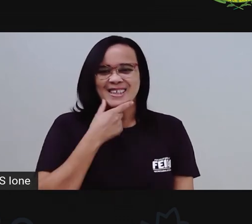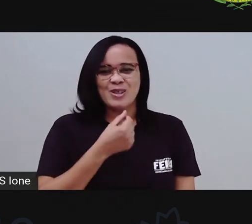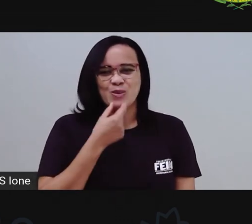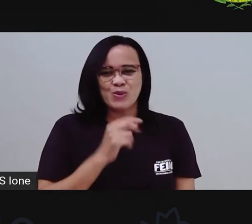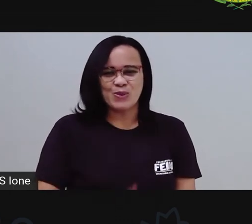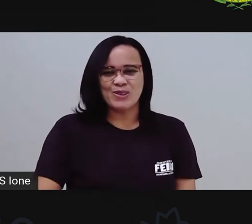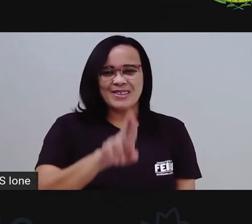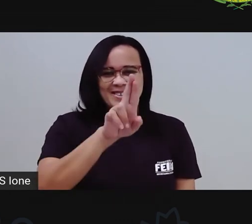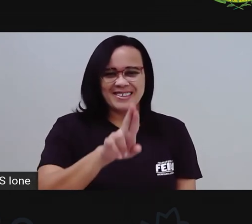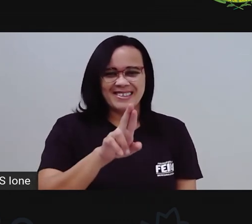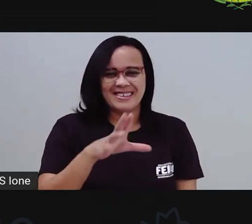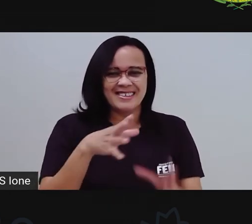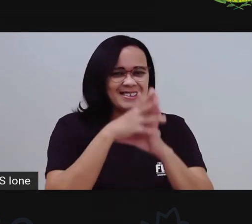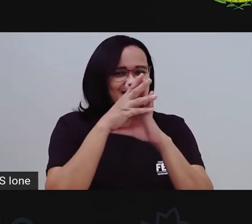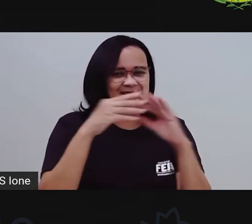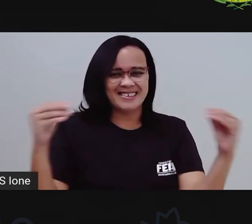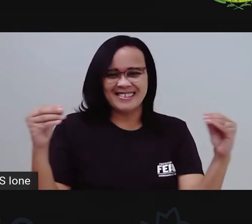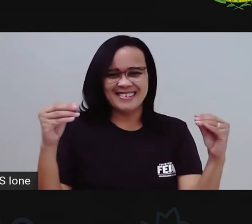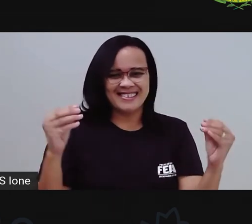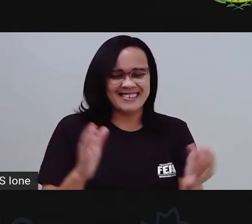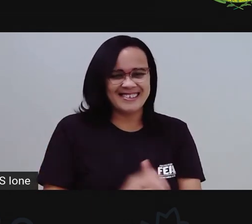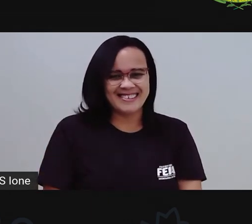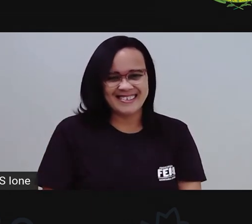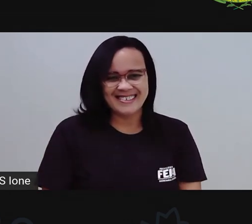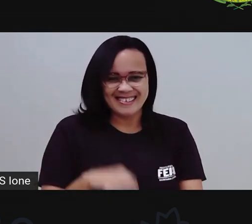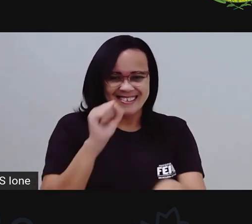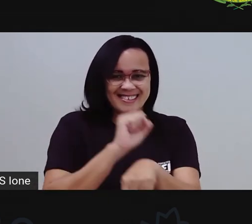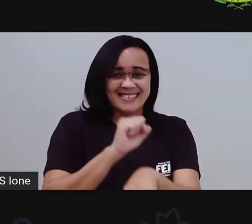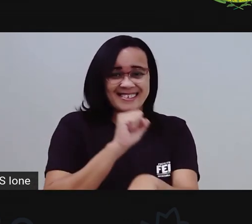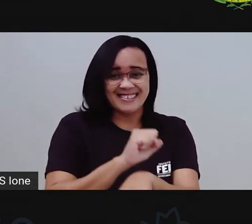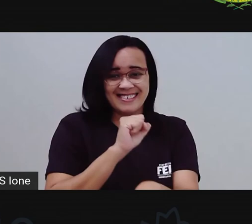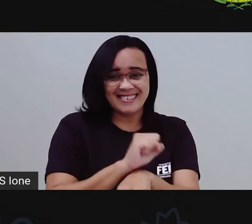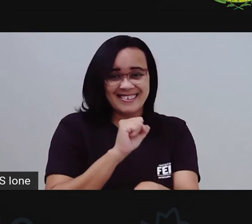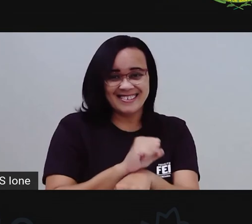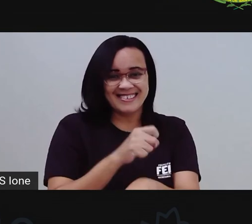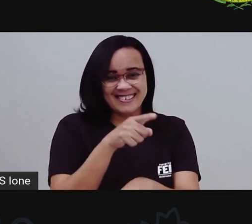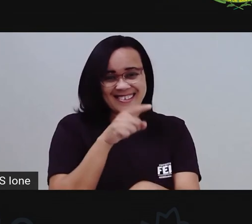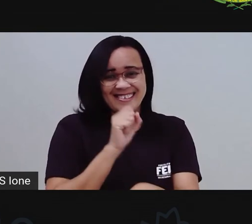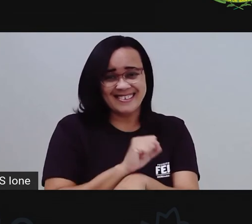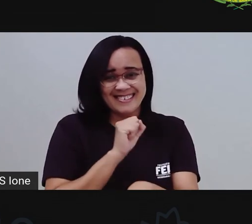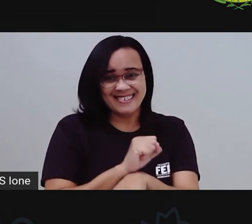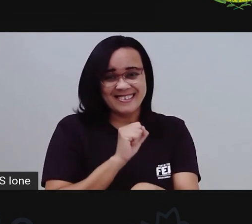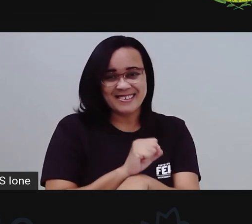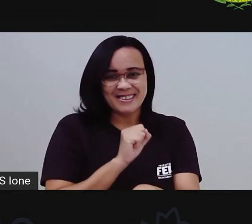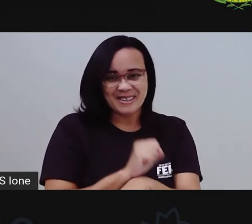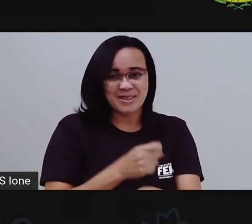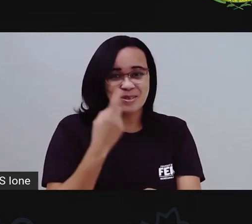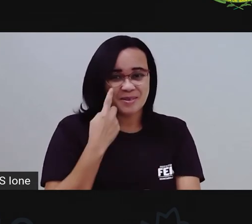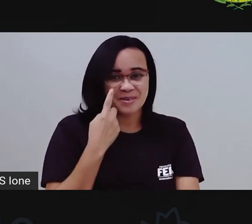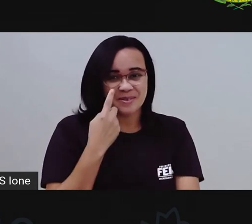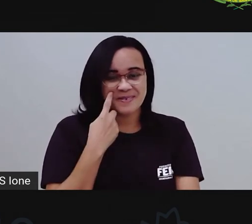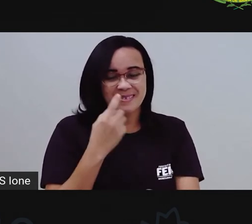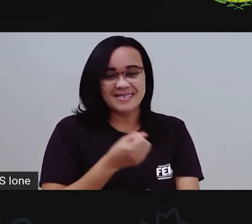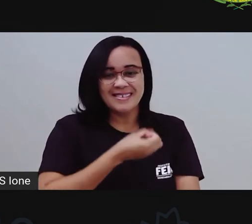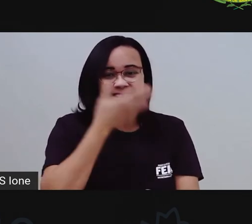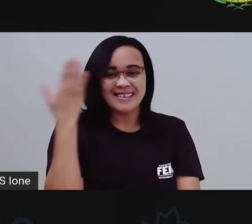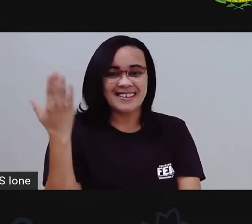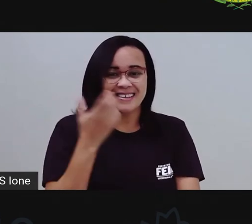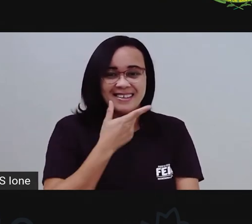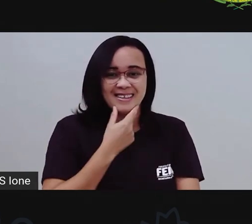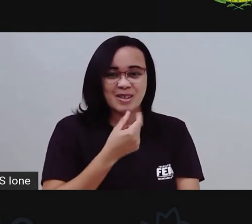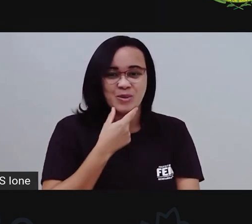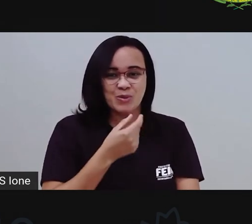isso, ele não vai colocar o nosso slide. Ele agora ficou chateado, porque ele não estava jogando. Eu desconfio que era por isso. Então, Pedro,